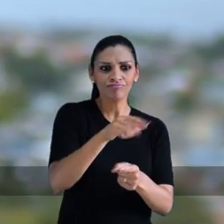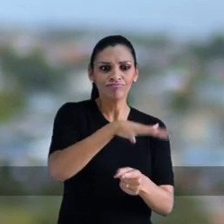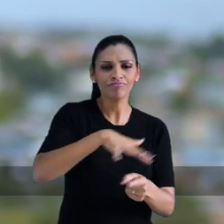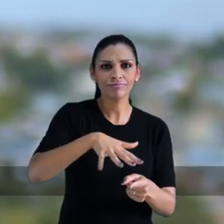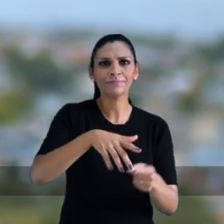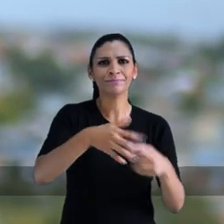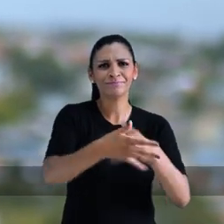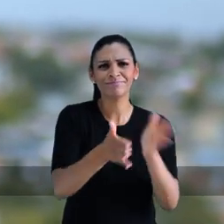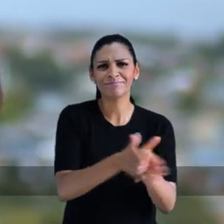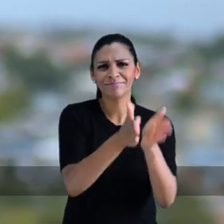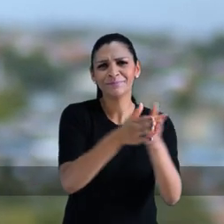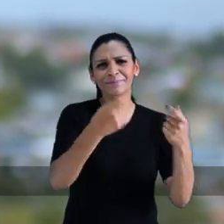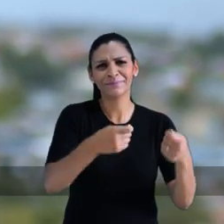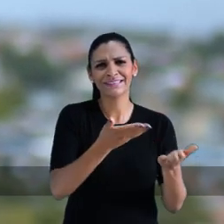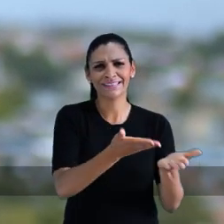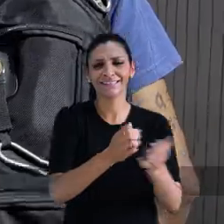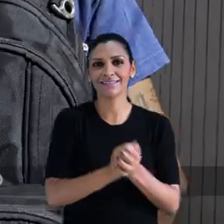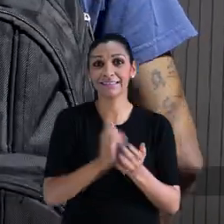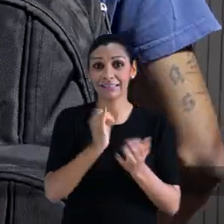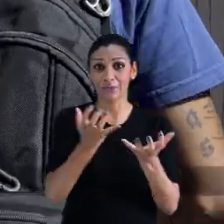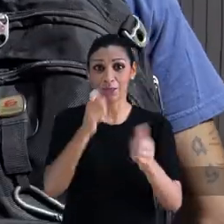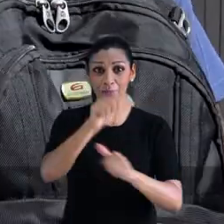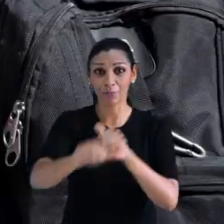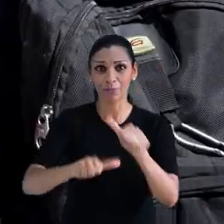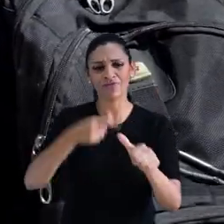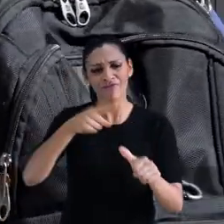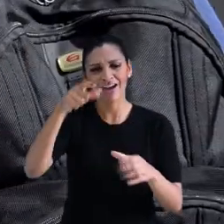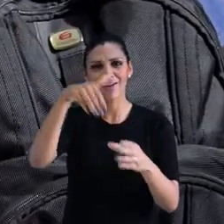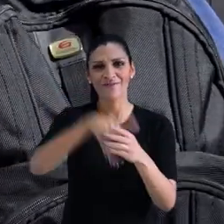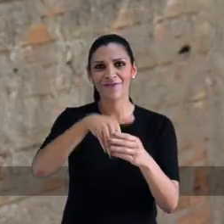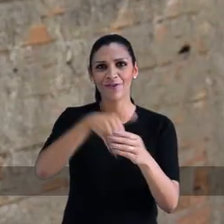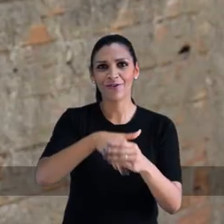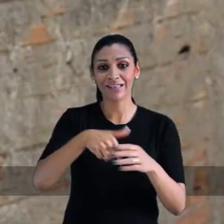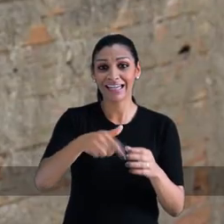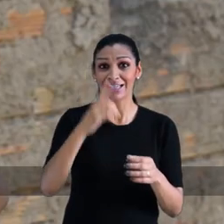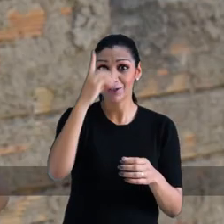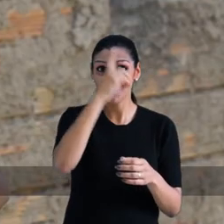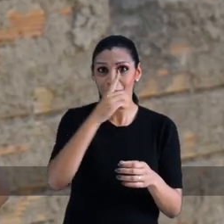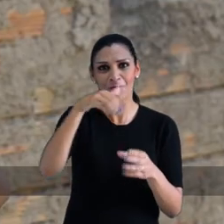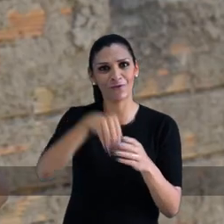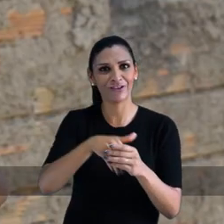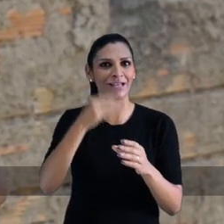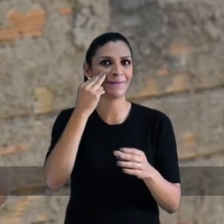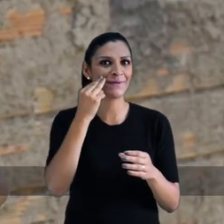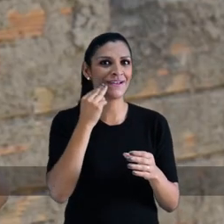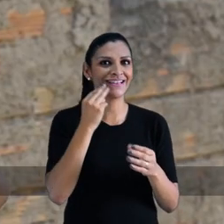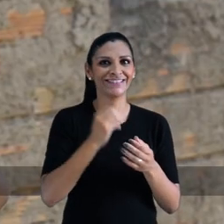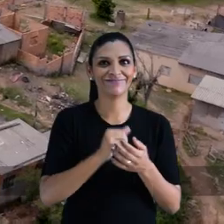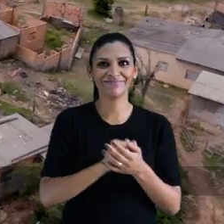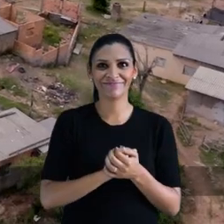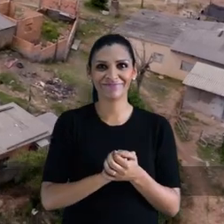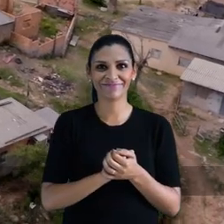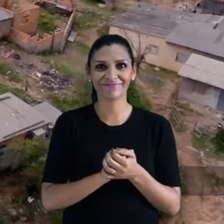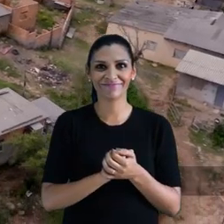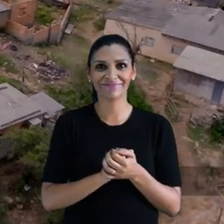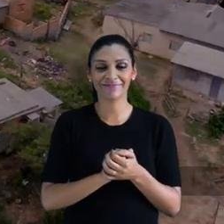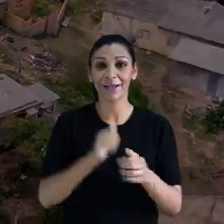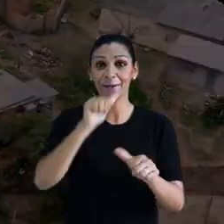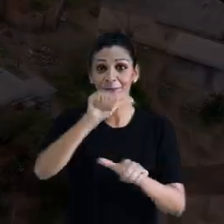prefeitura que vai olhar pra quem mais precisa. Se você quer que mude, vai lá e vote. Nesse domingo eu vou de Manuela.